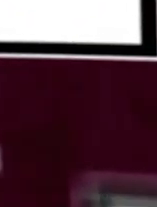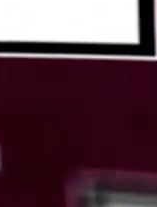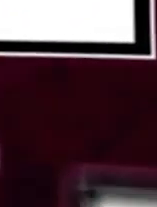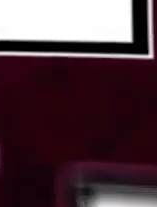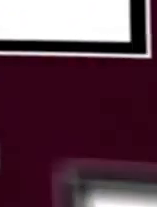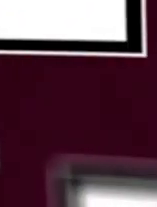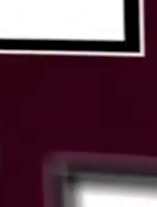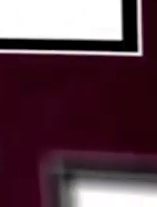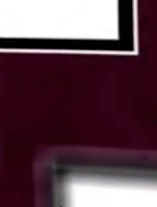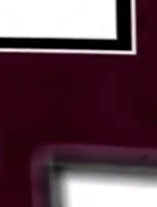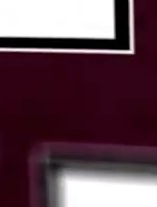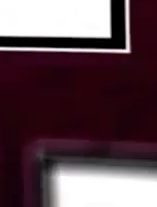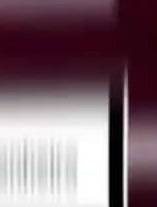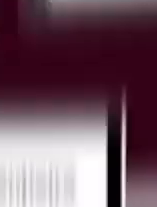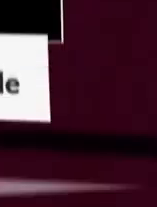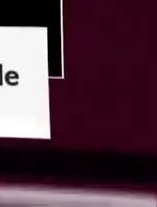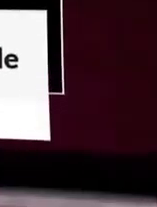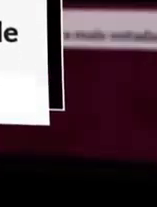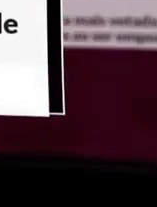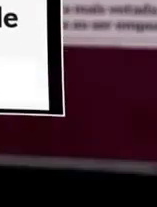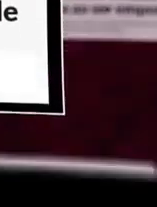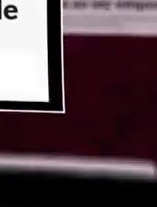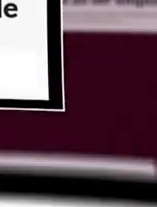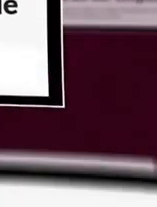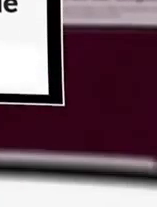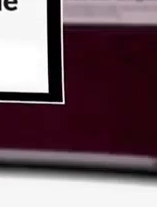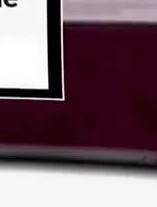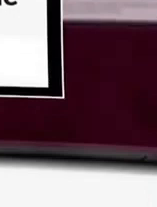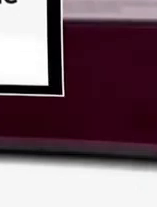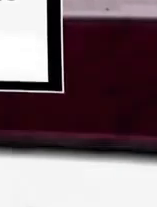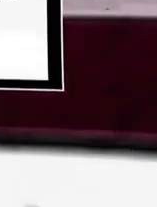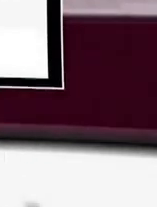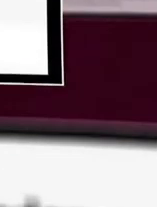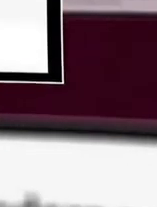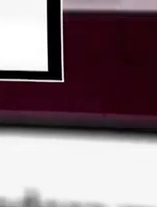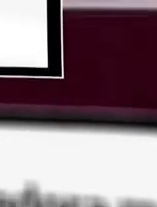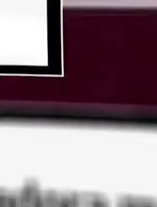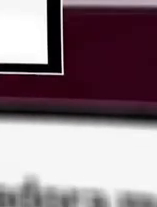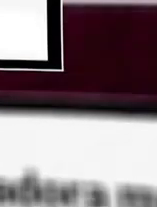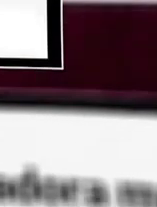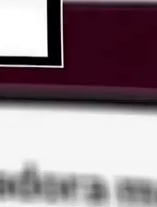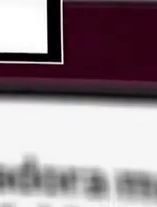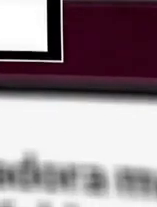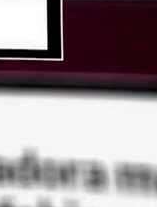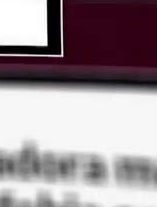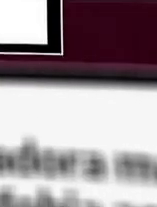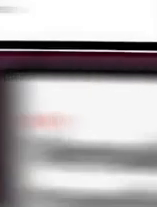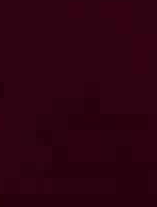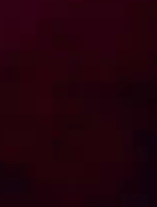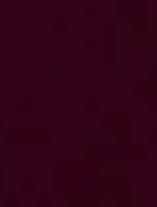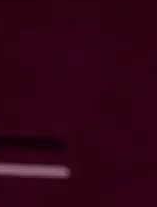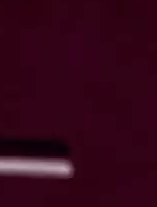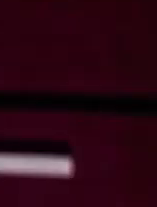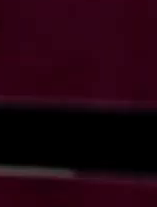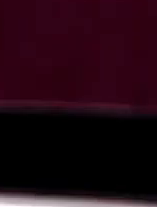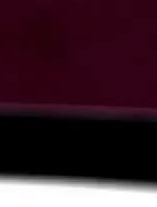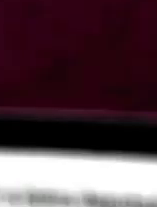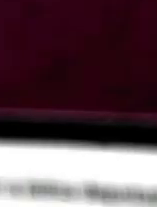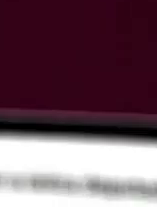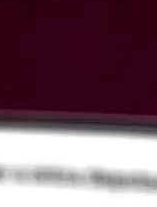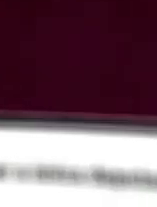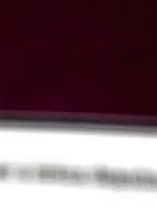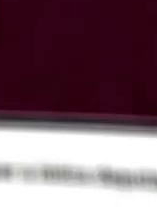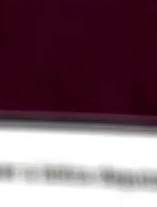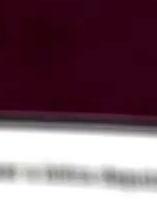Infelizmente, não é isso que acontece. Porque essas parlamentares, que representam um grupo mais vulnerável à violência, vêm